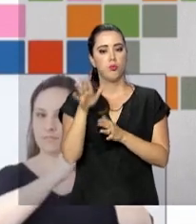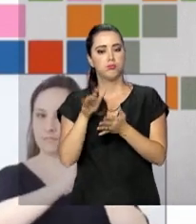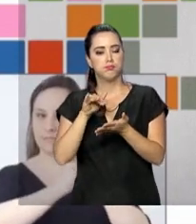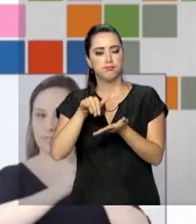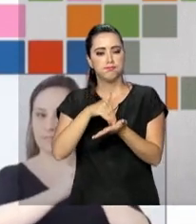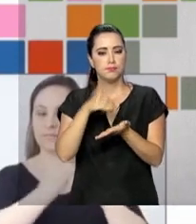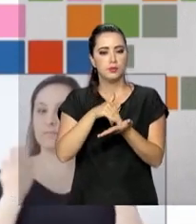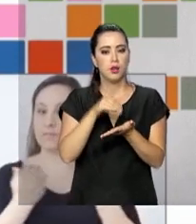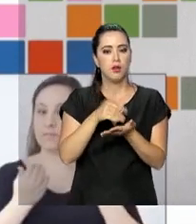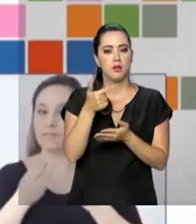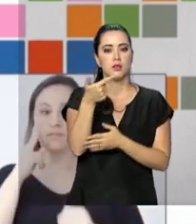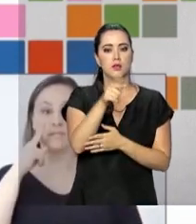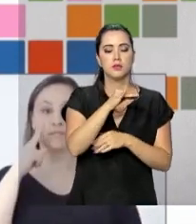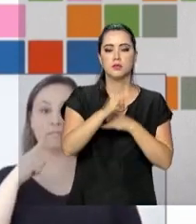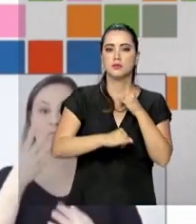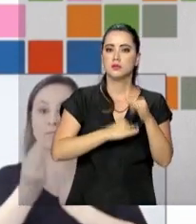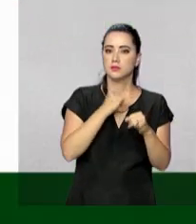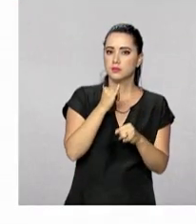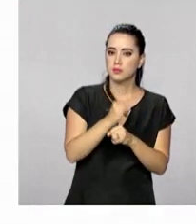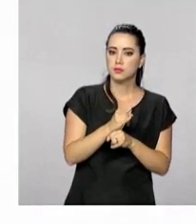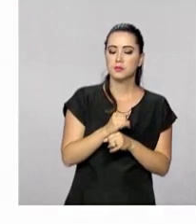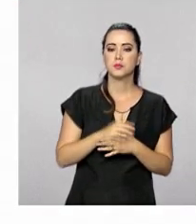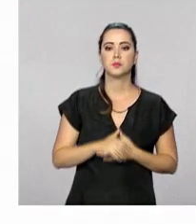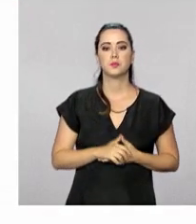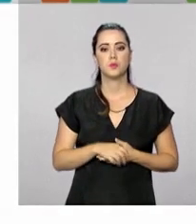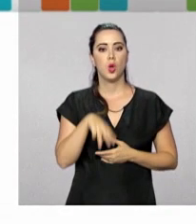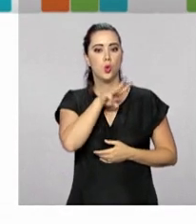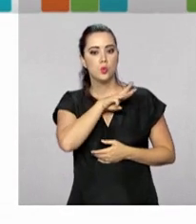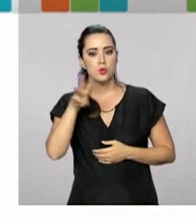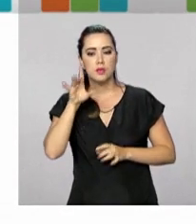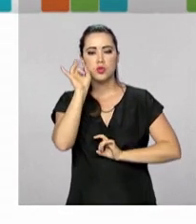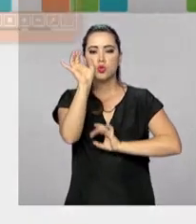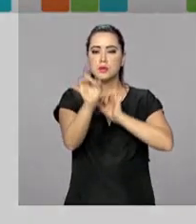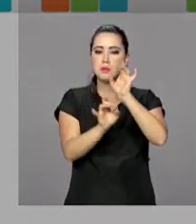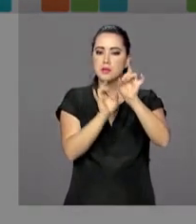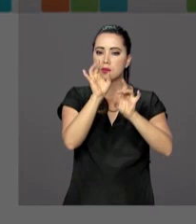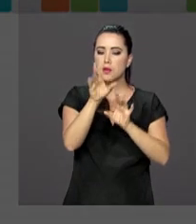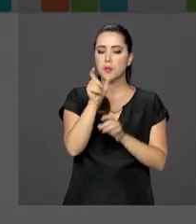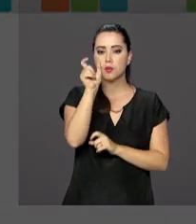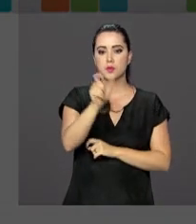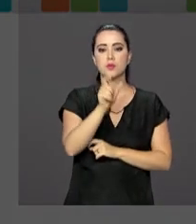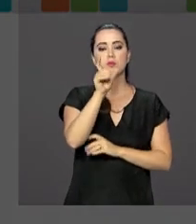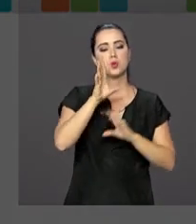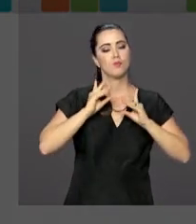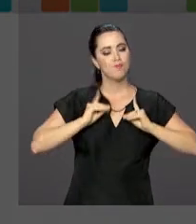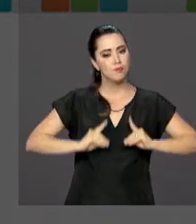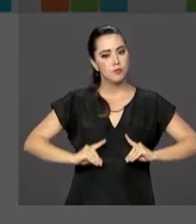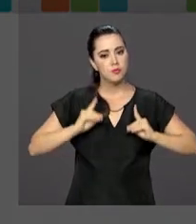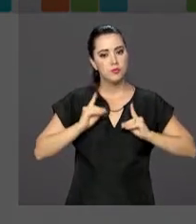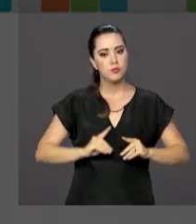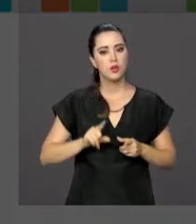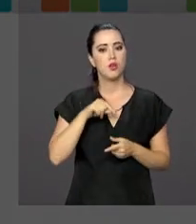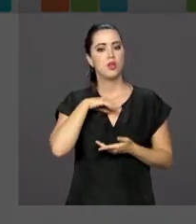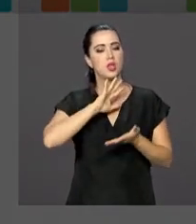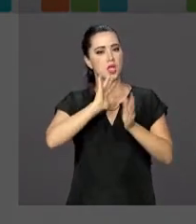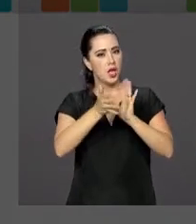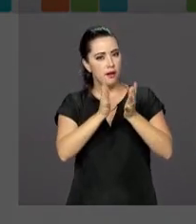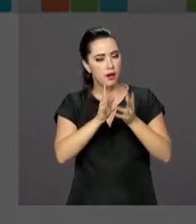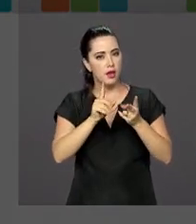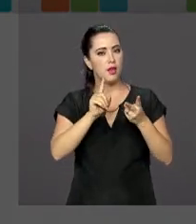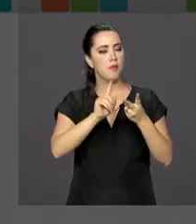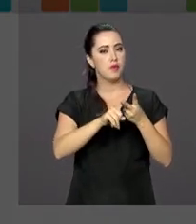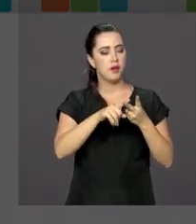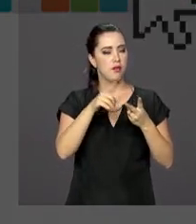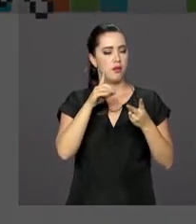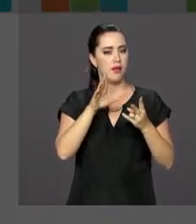conhece. E a outra é pela internet. O portal foi preparado especialmente para as pessoas com deficiência. Tem material em libras,